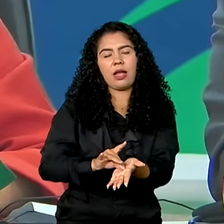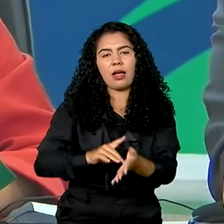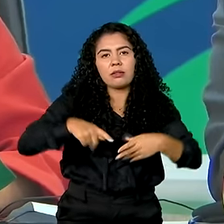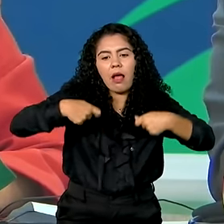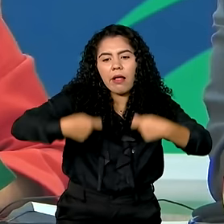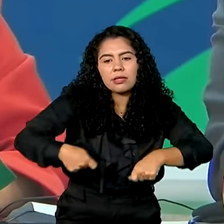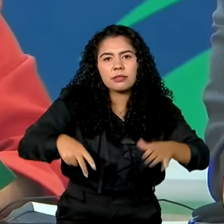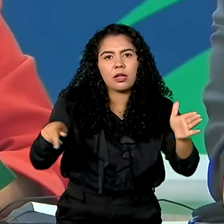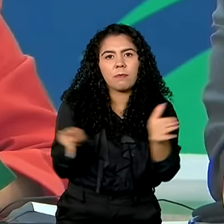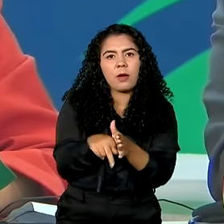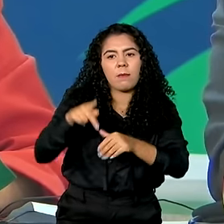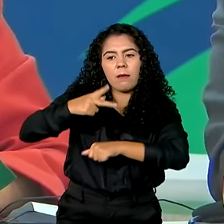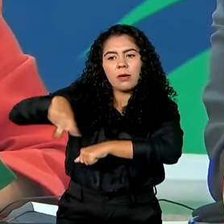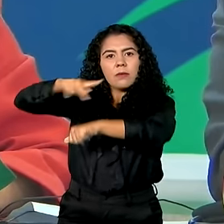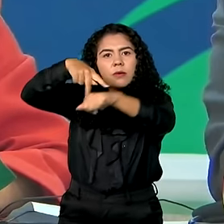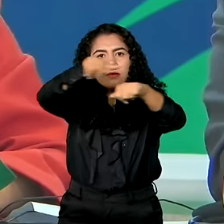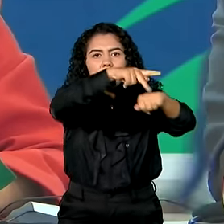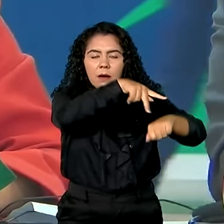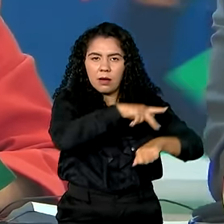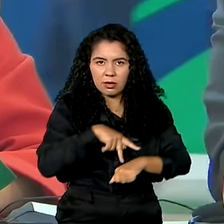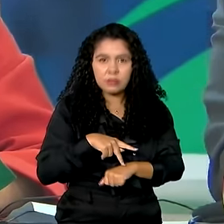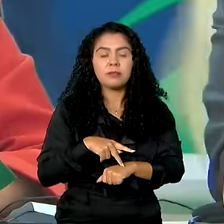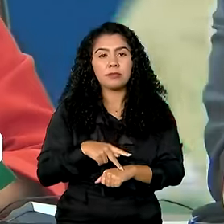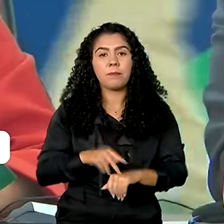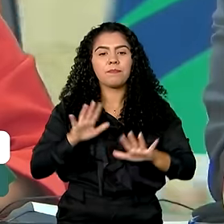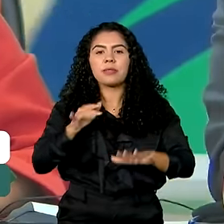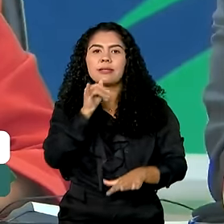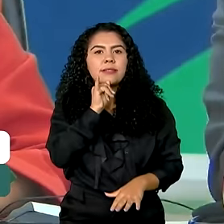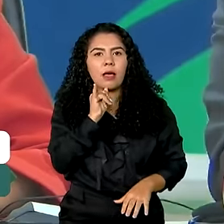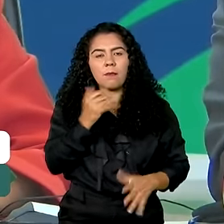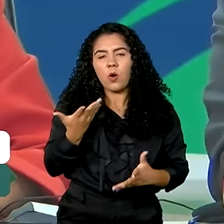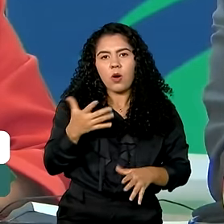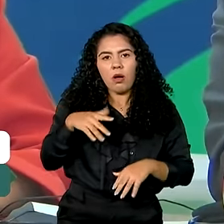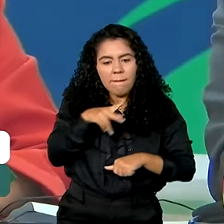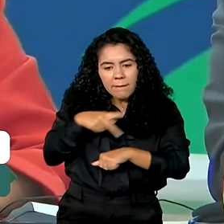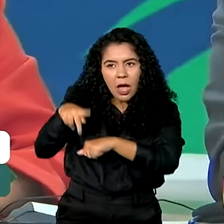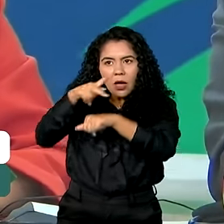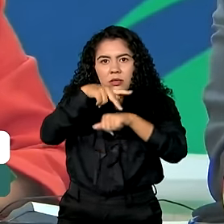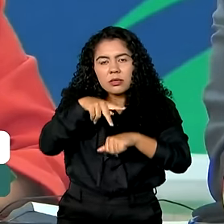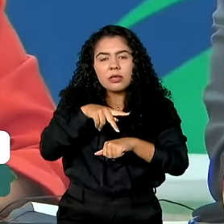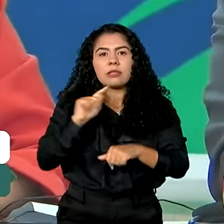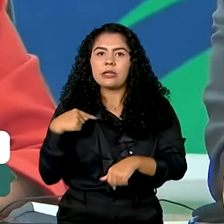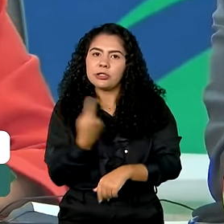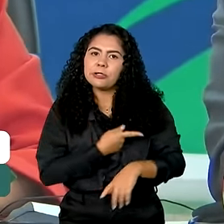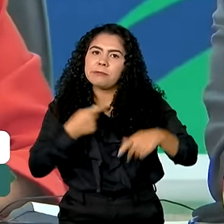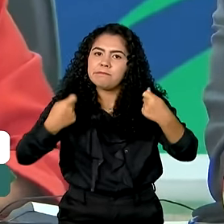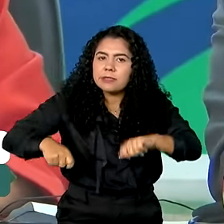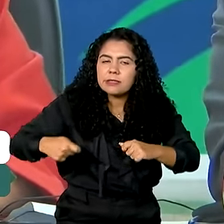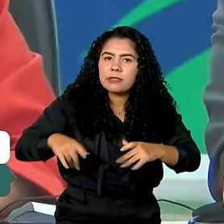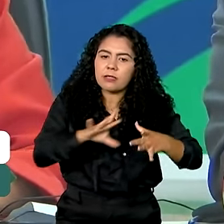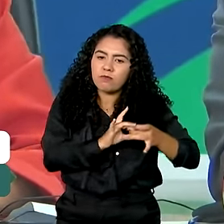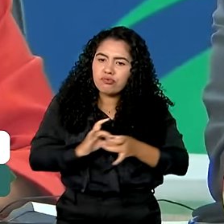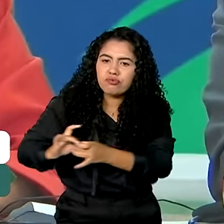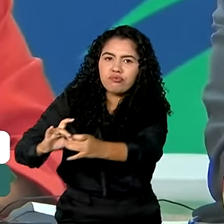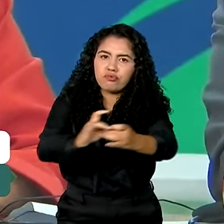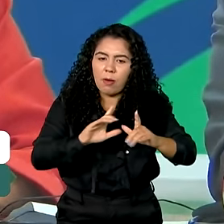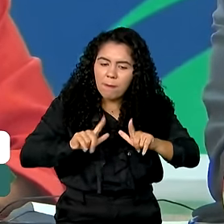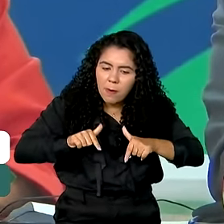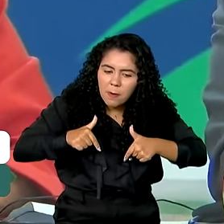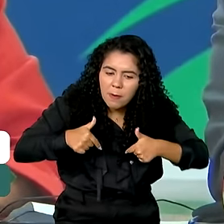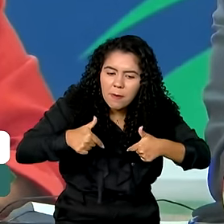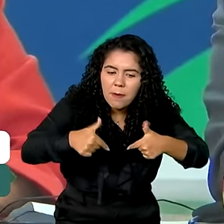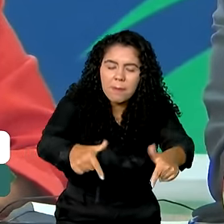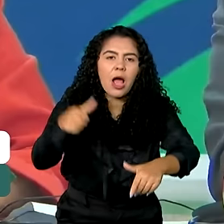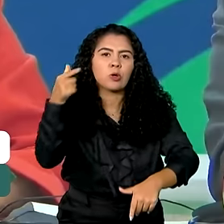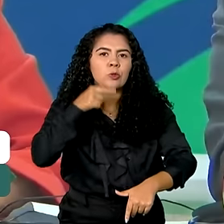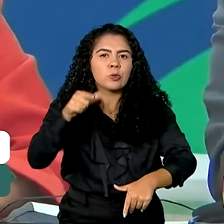país e suas singularidades. Como região, precisamos trabalhar conjuntamente para avançarmos a cooperação para